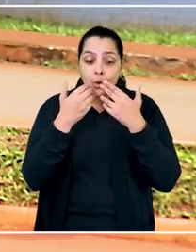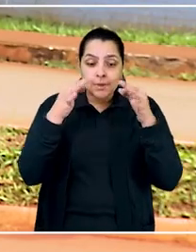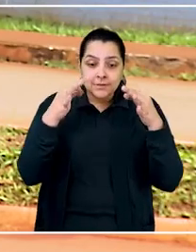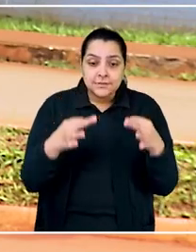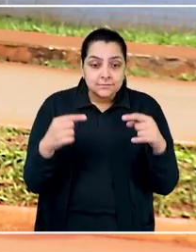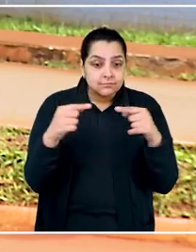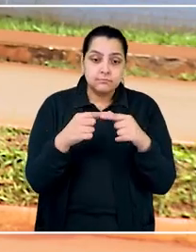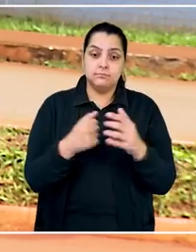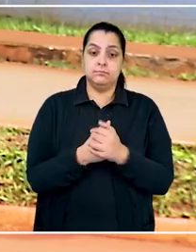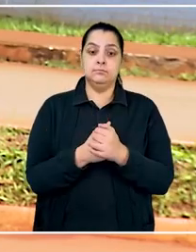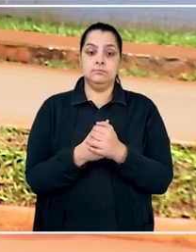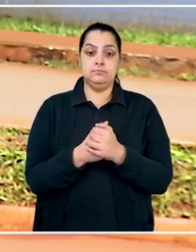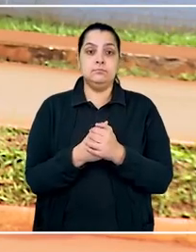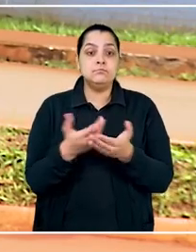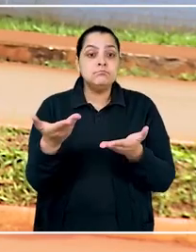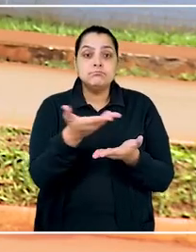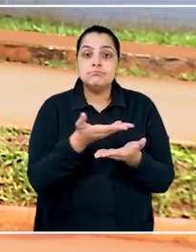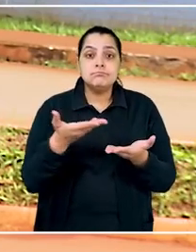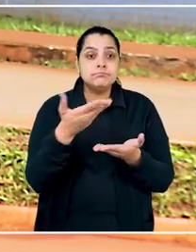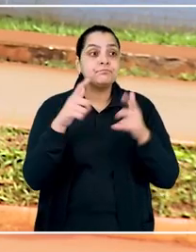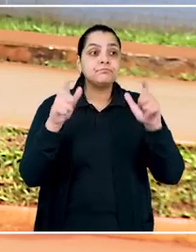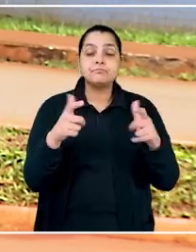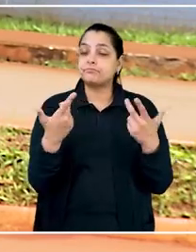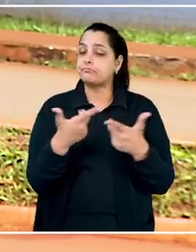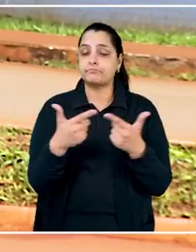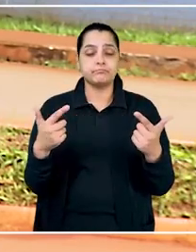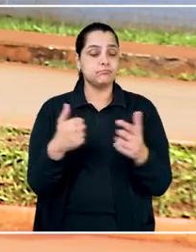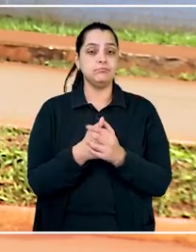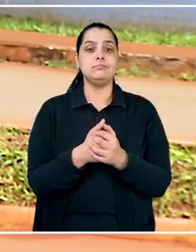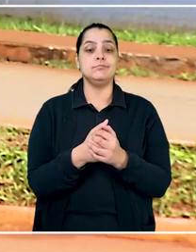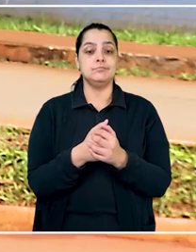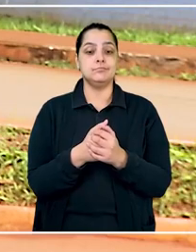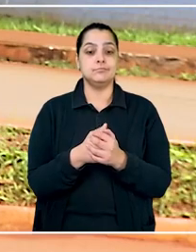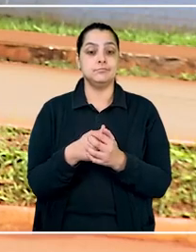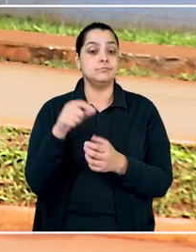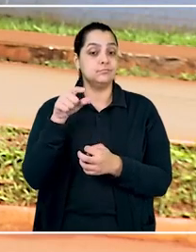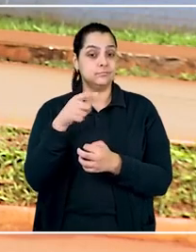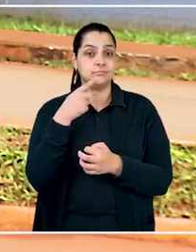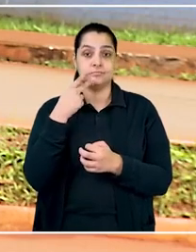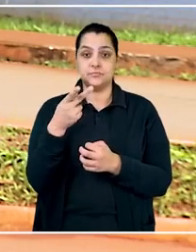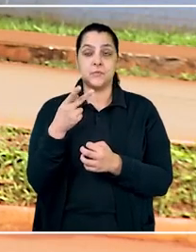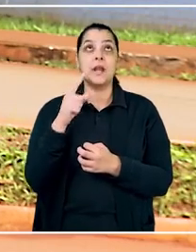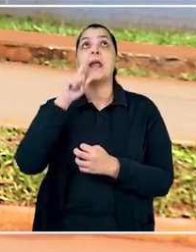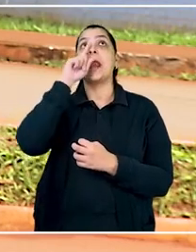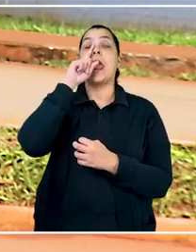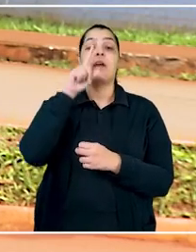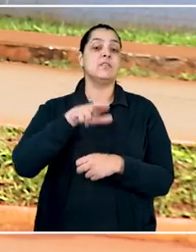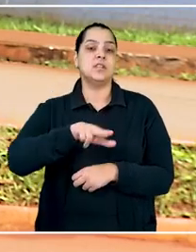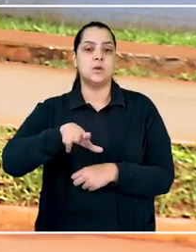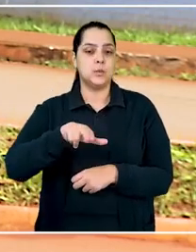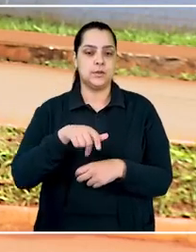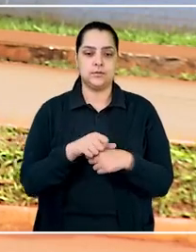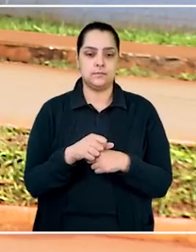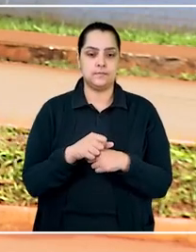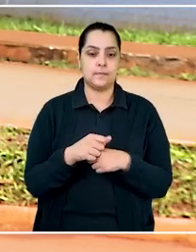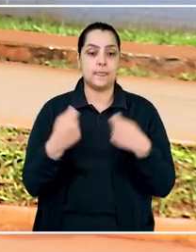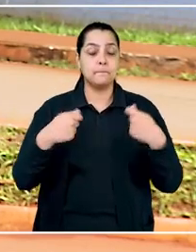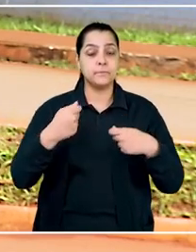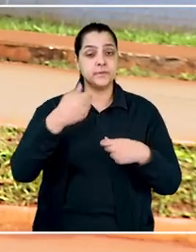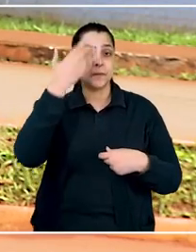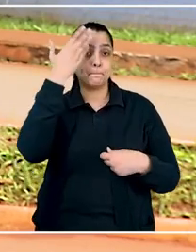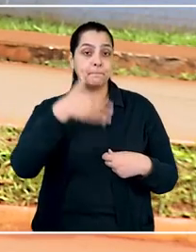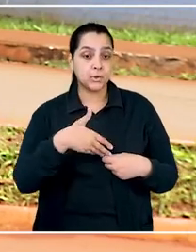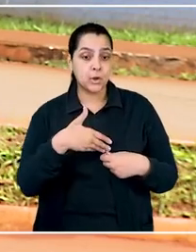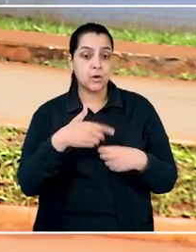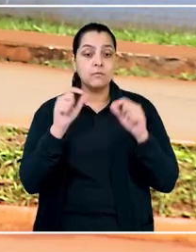refeições ou equipamento para aquecer os alimentos. Em defesa, a aviação disse que o fato não era grave e que deveria haver